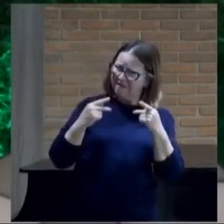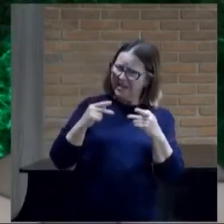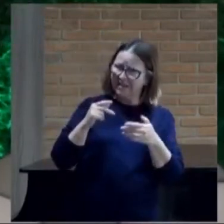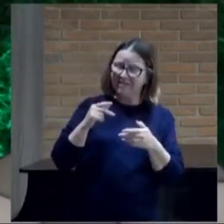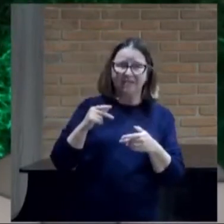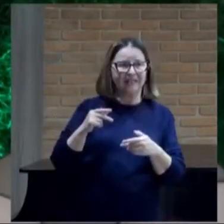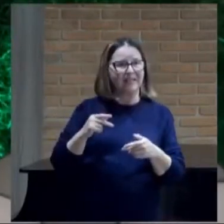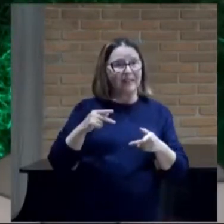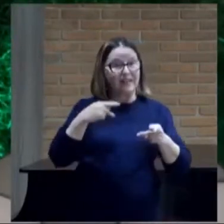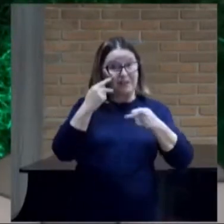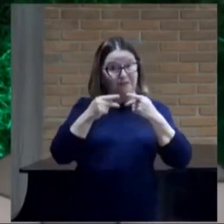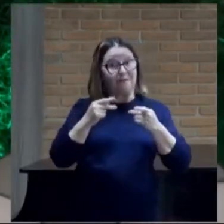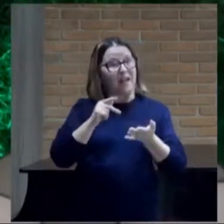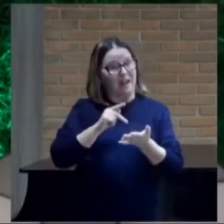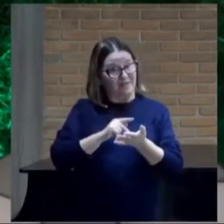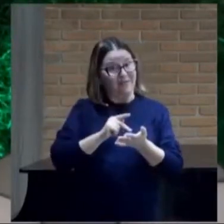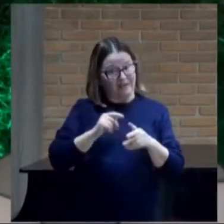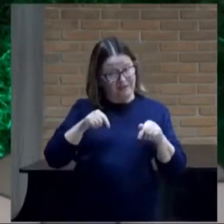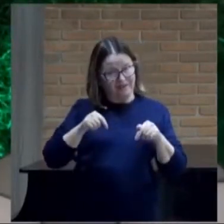verdade por aqui?